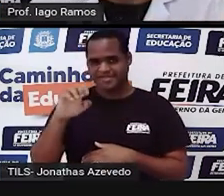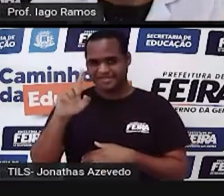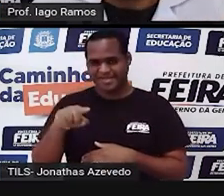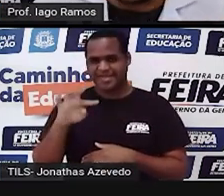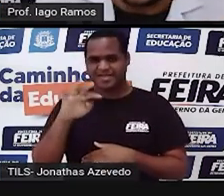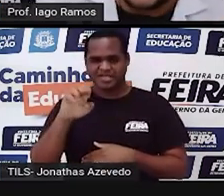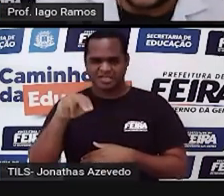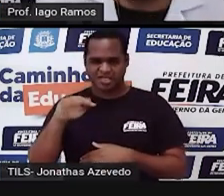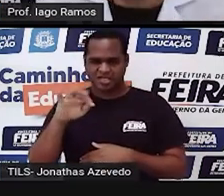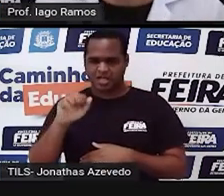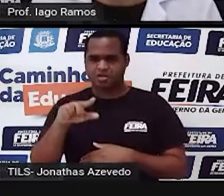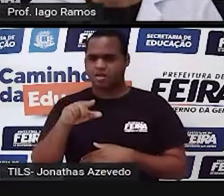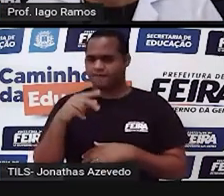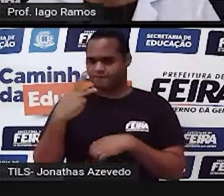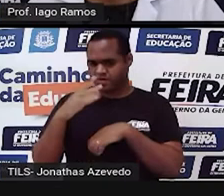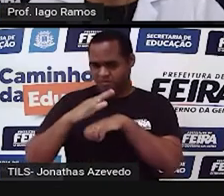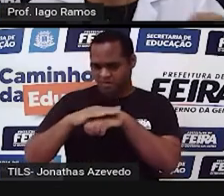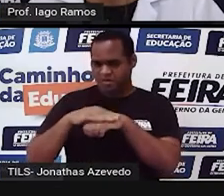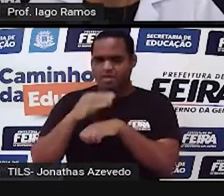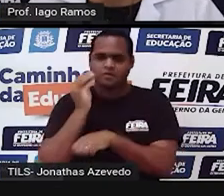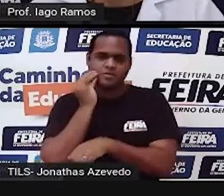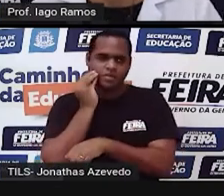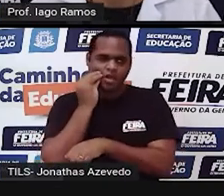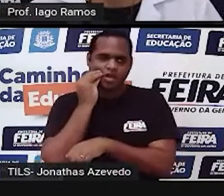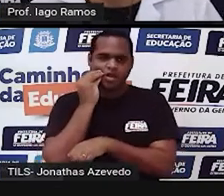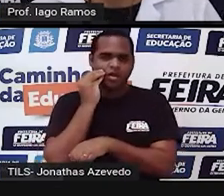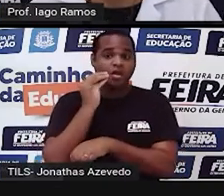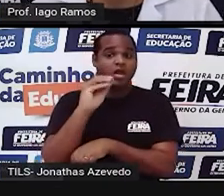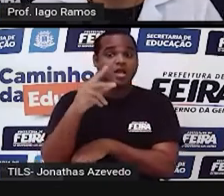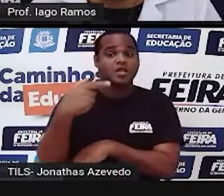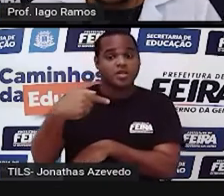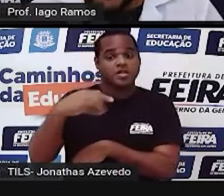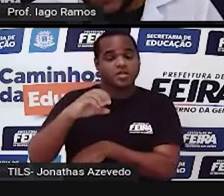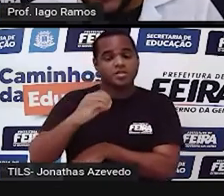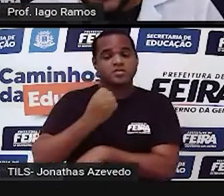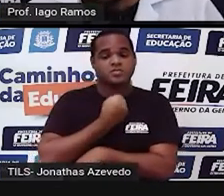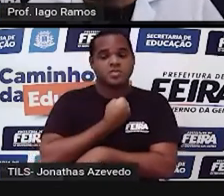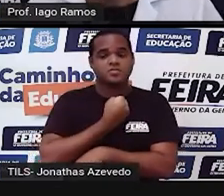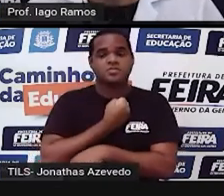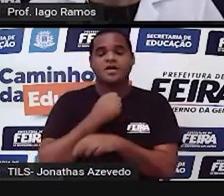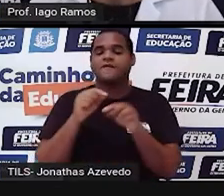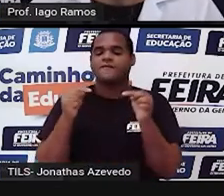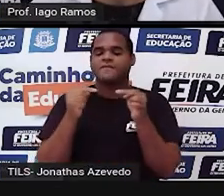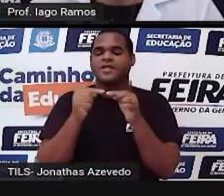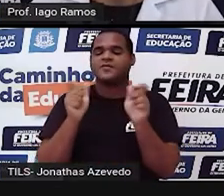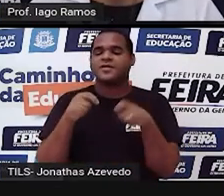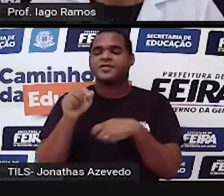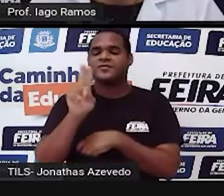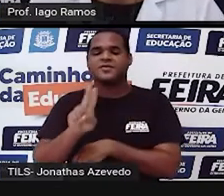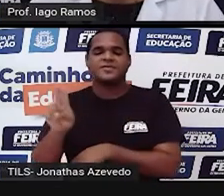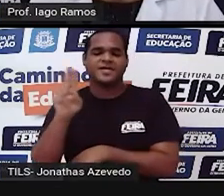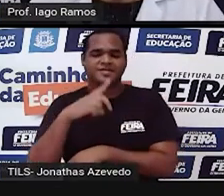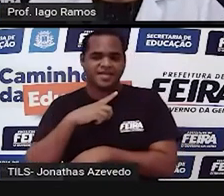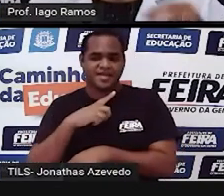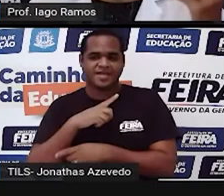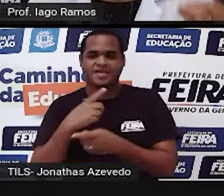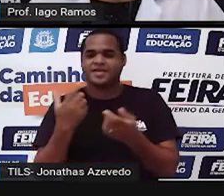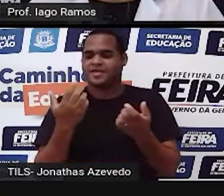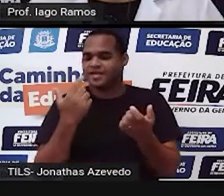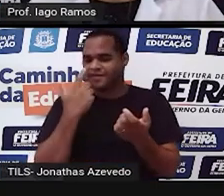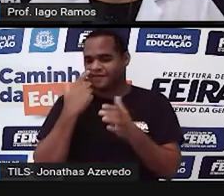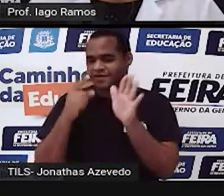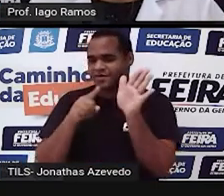de você tentar, tá? O número 70, a gente vai usar ele para, né? Uma